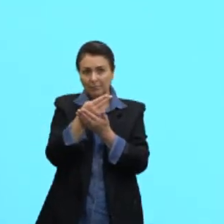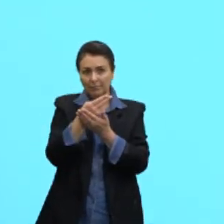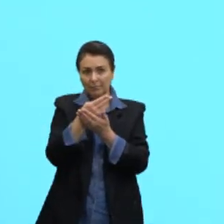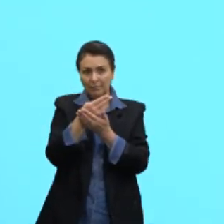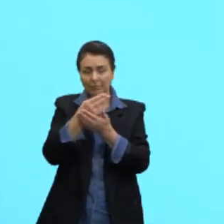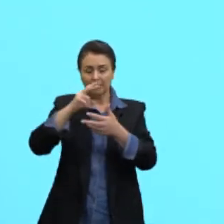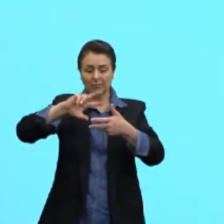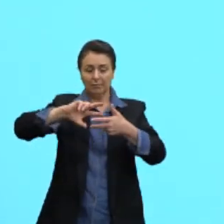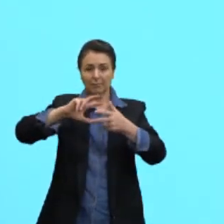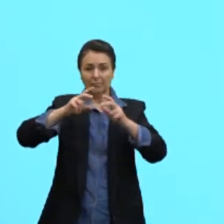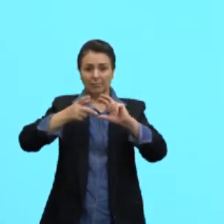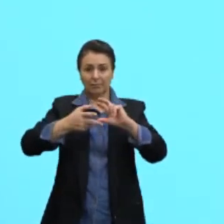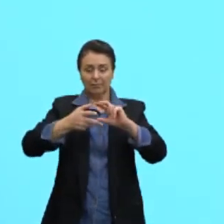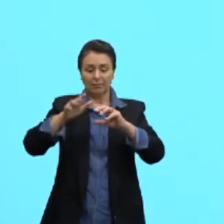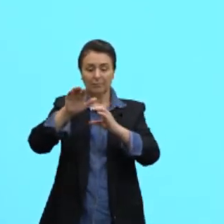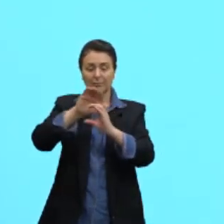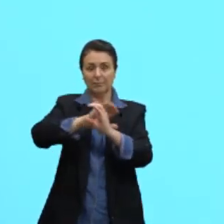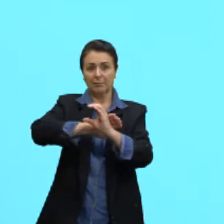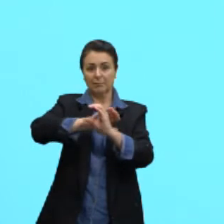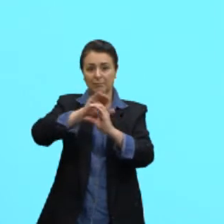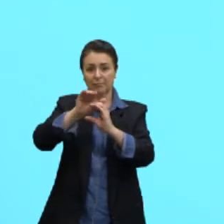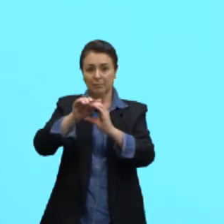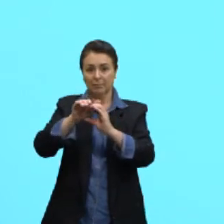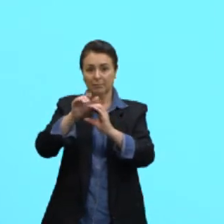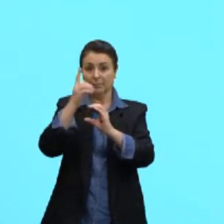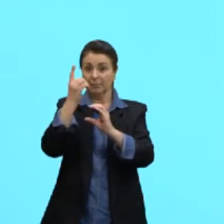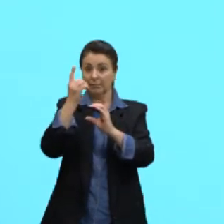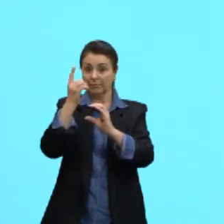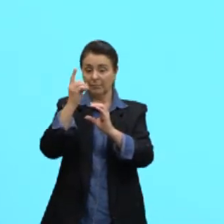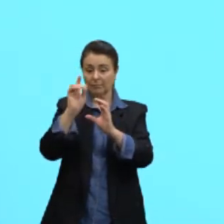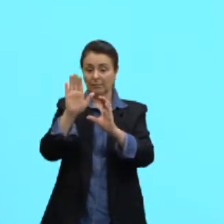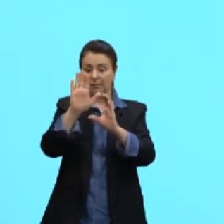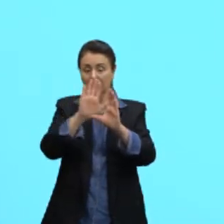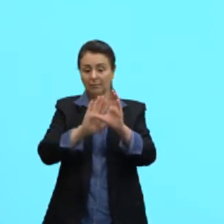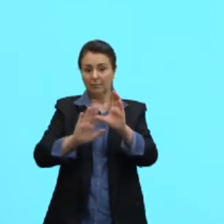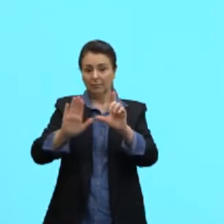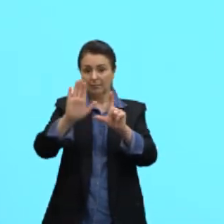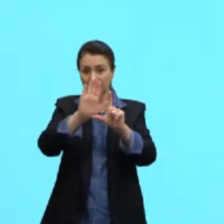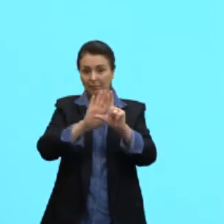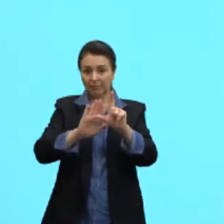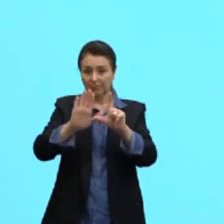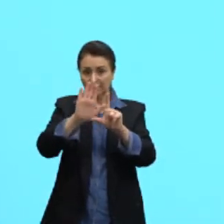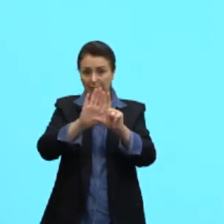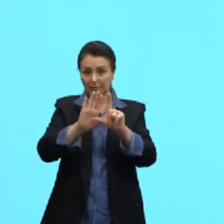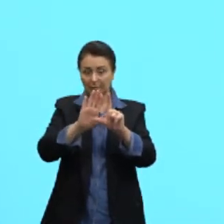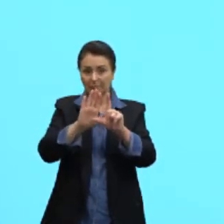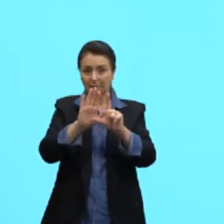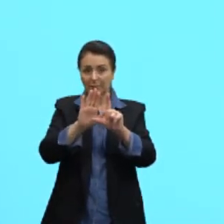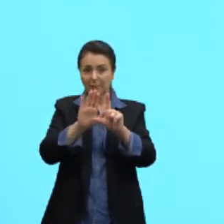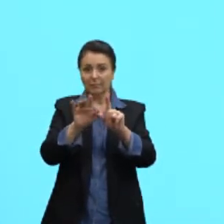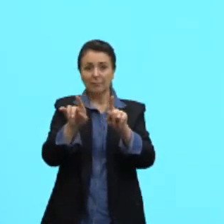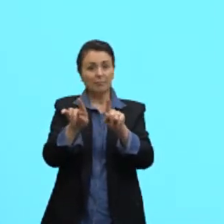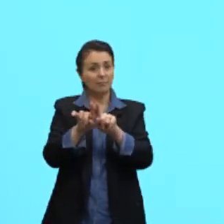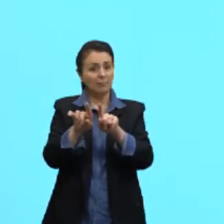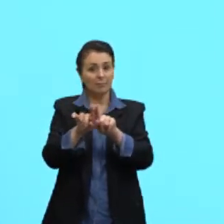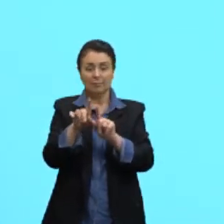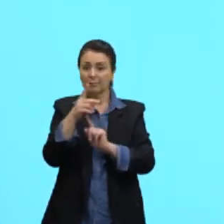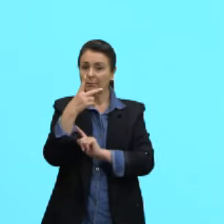convexo. Então, uma face deixa as demais no mesmo semiespaço.